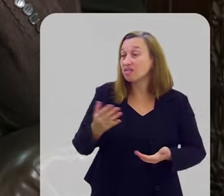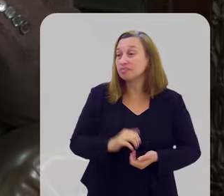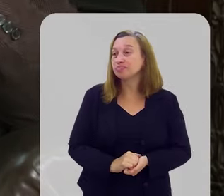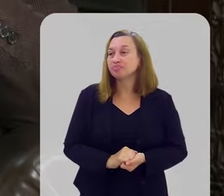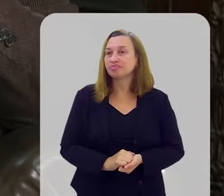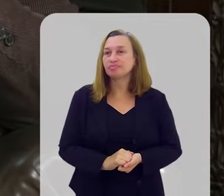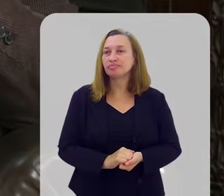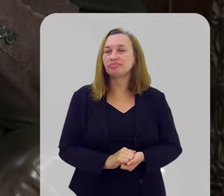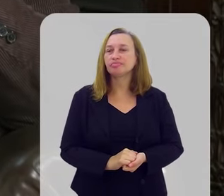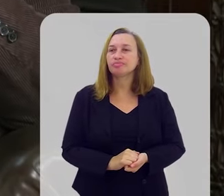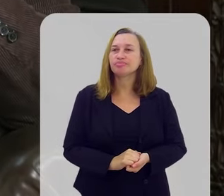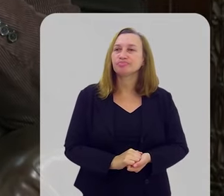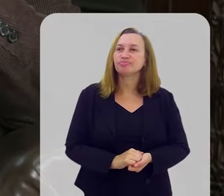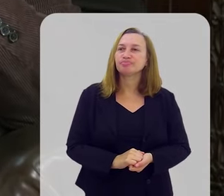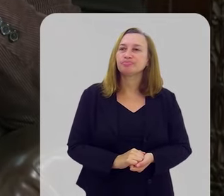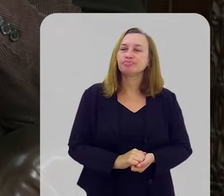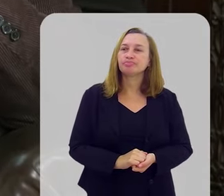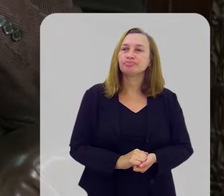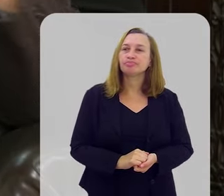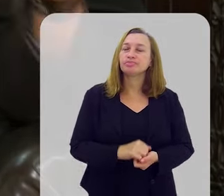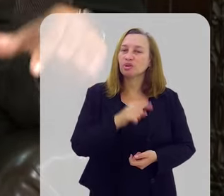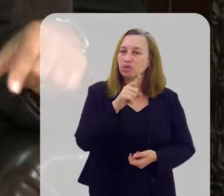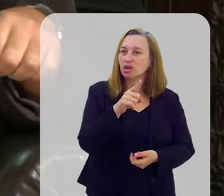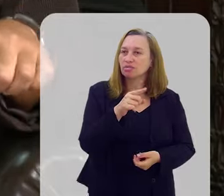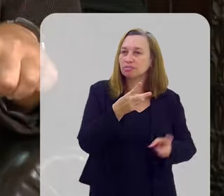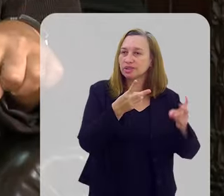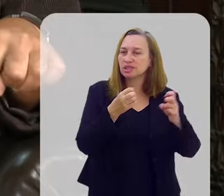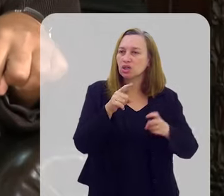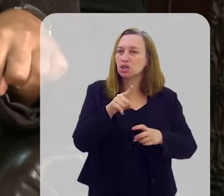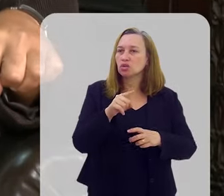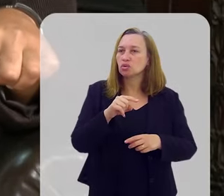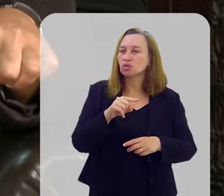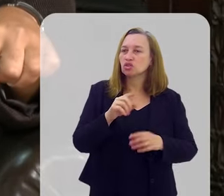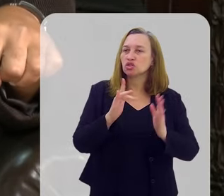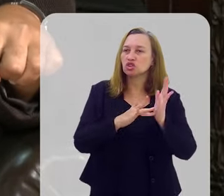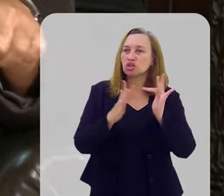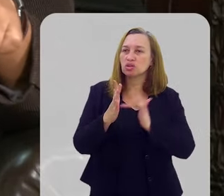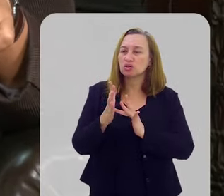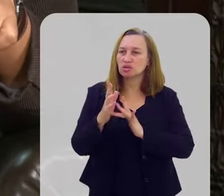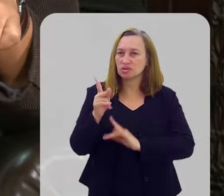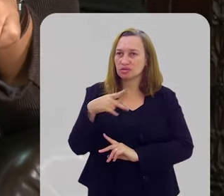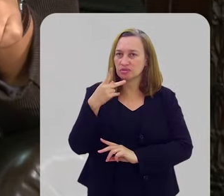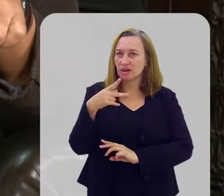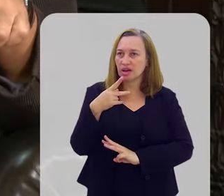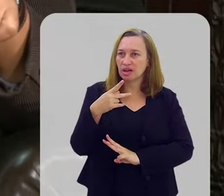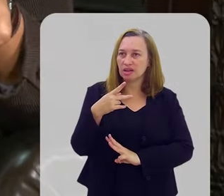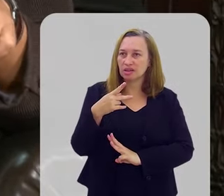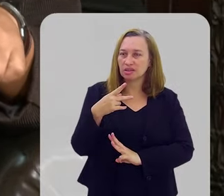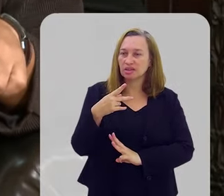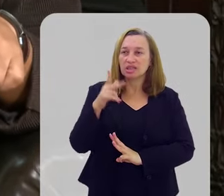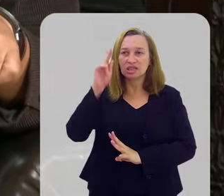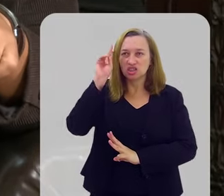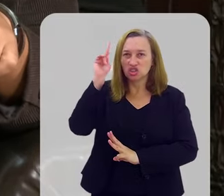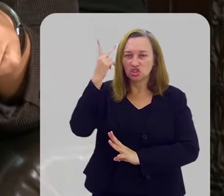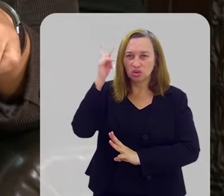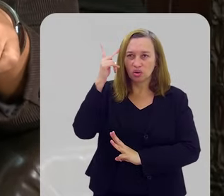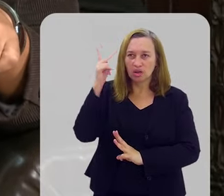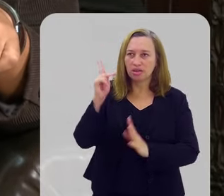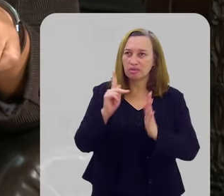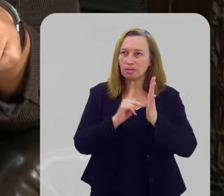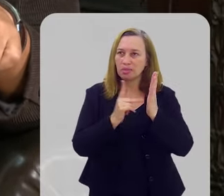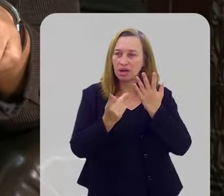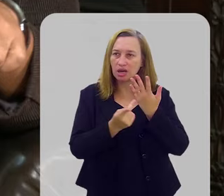E se você perceber, Dan, quando Jesus fala essas três histórias em uma parábola,